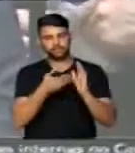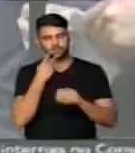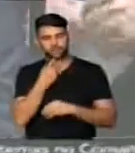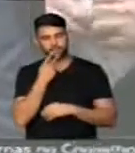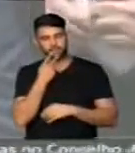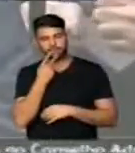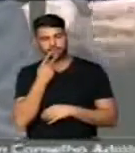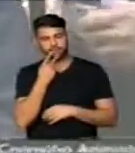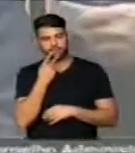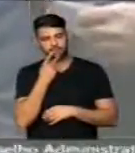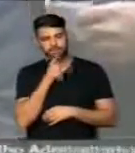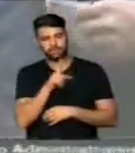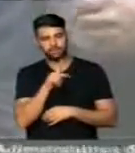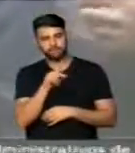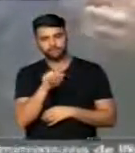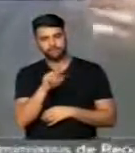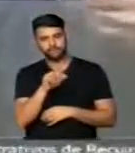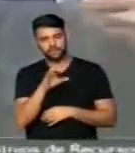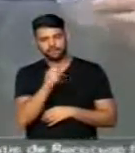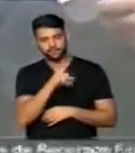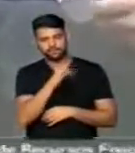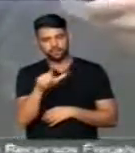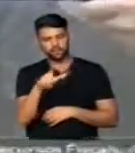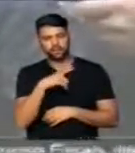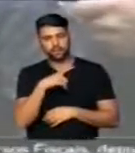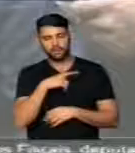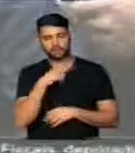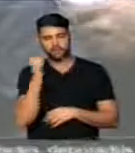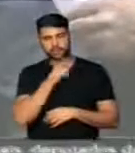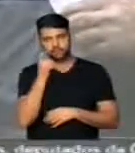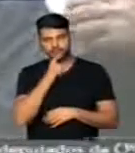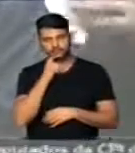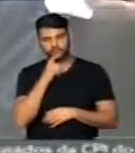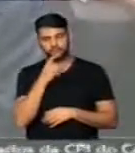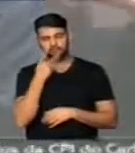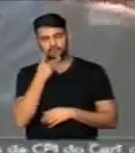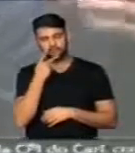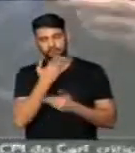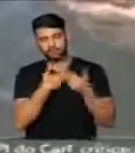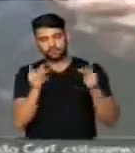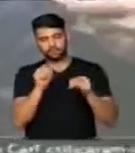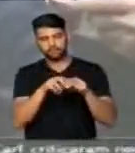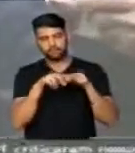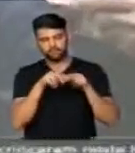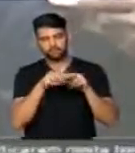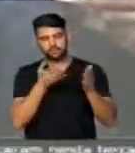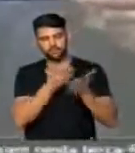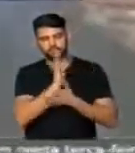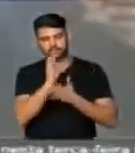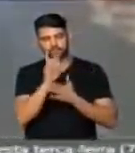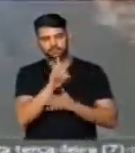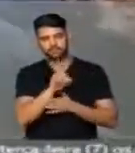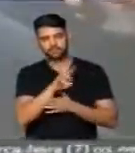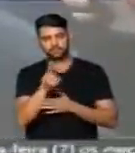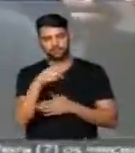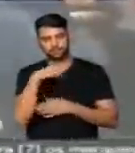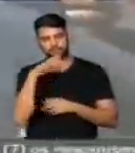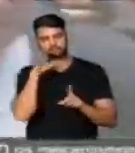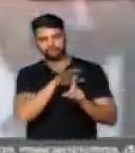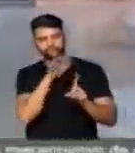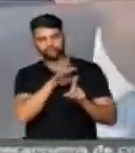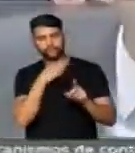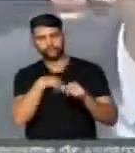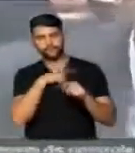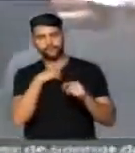relação à Previdência Social, é uma grande inverdade com relação a que a aprovação dessa DRU ameaça a Previdência